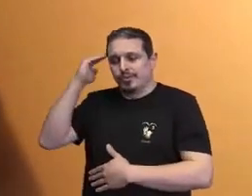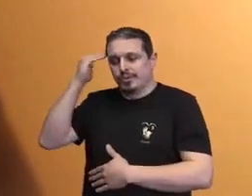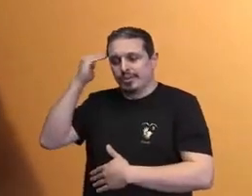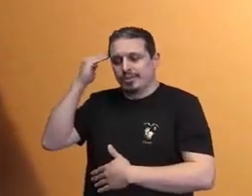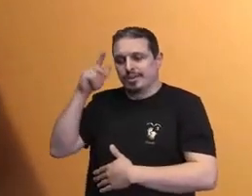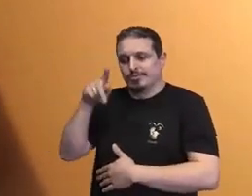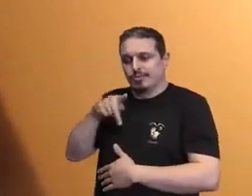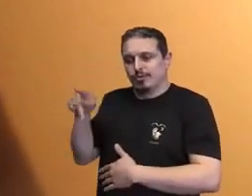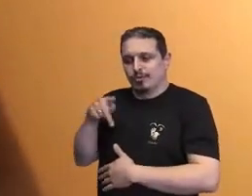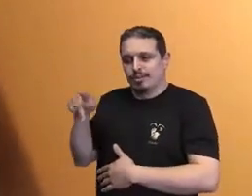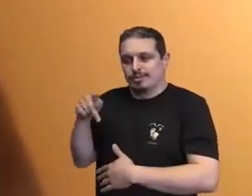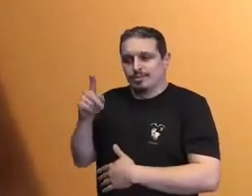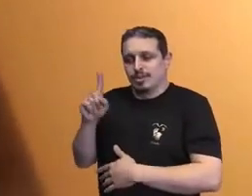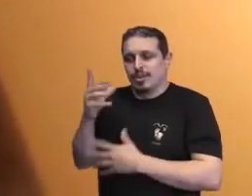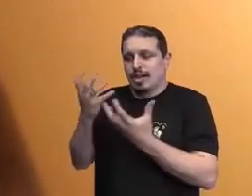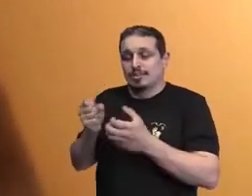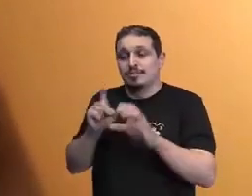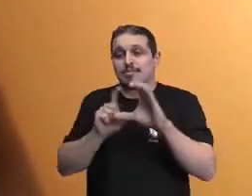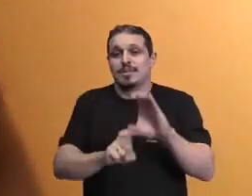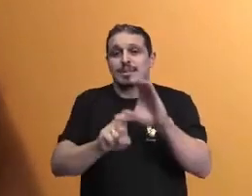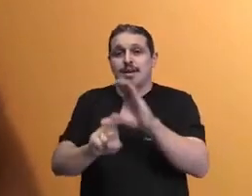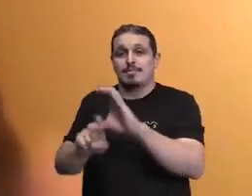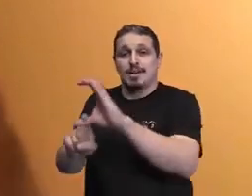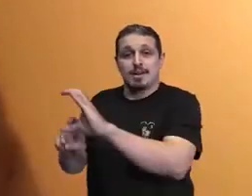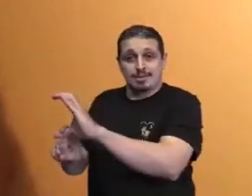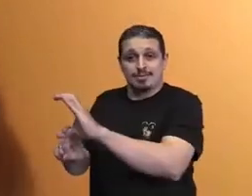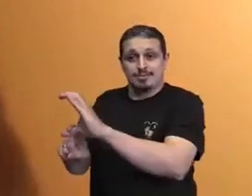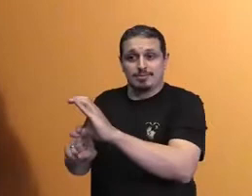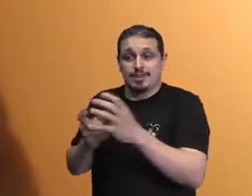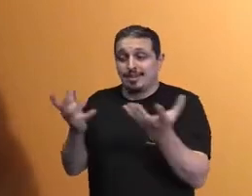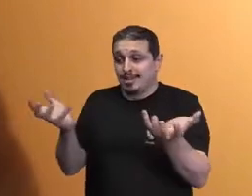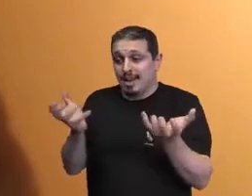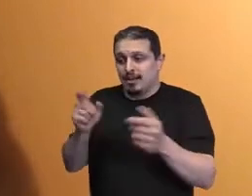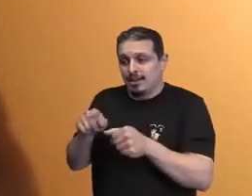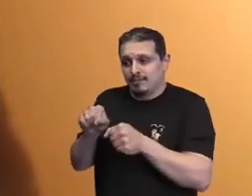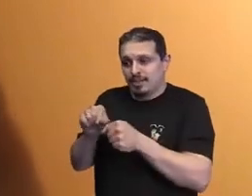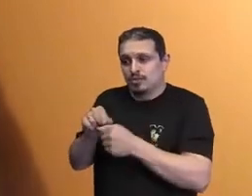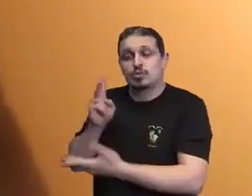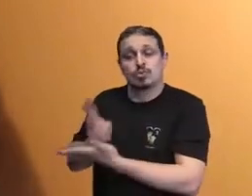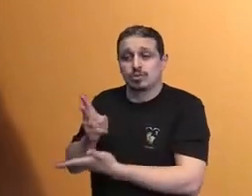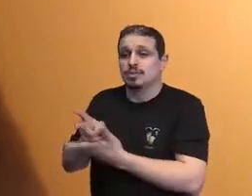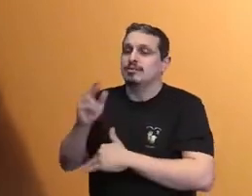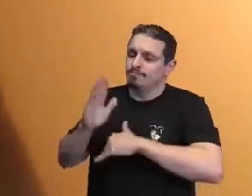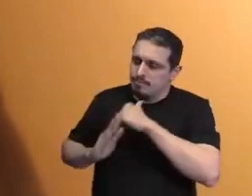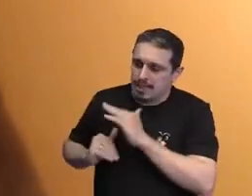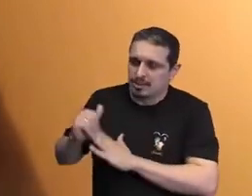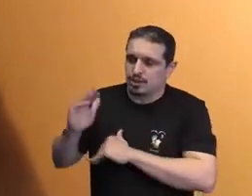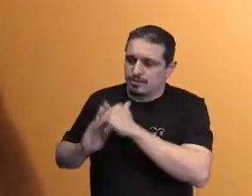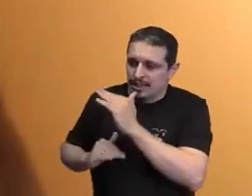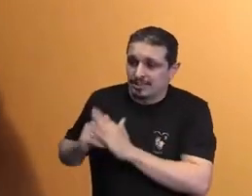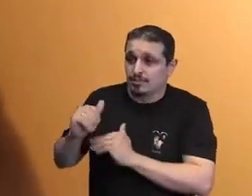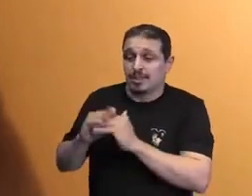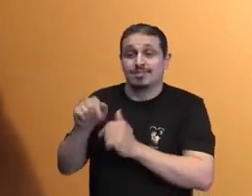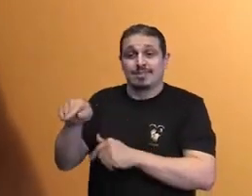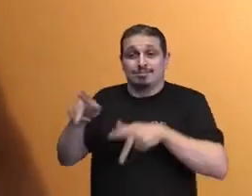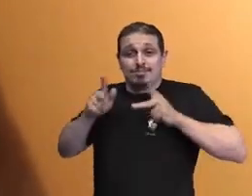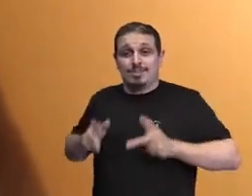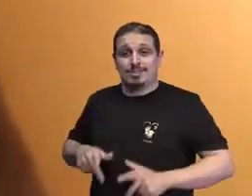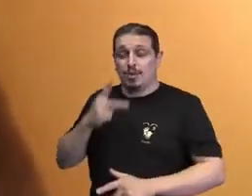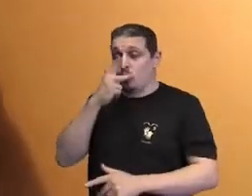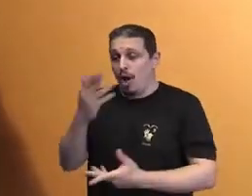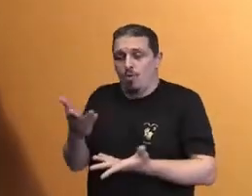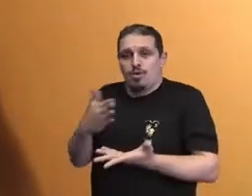ancorada. Ela quer ter as suas raízes na sua história, na sua prática. Pessoas como eu, por exemplo,